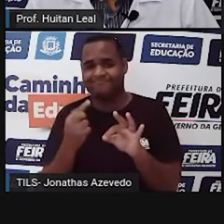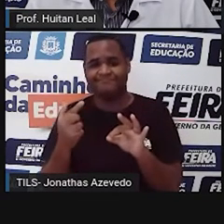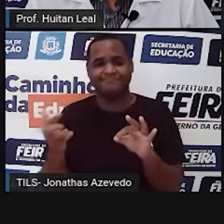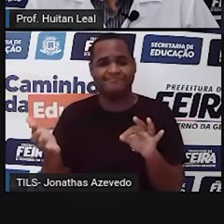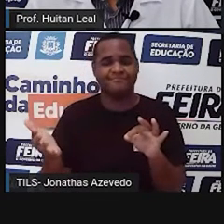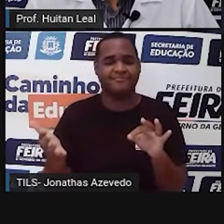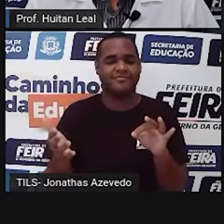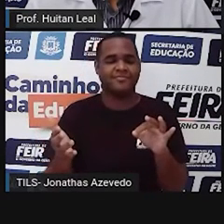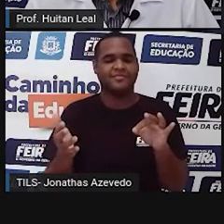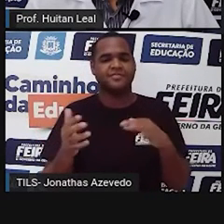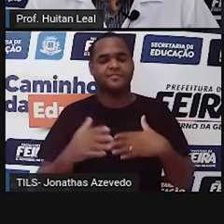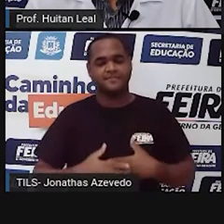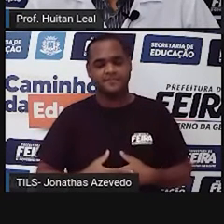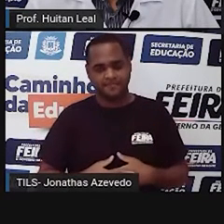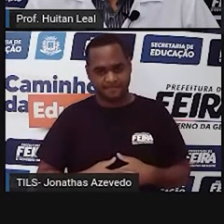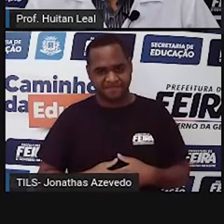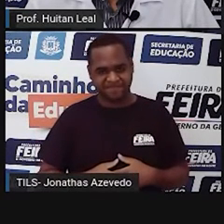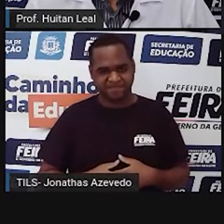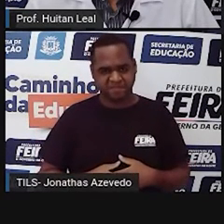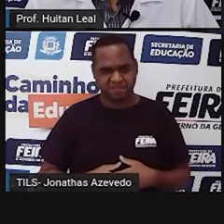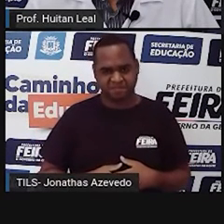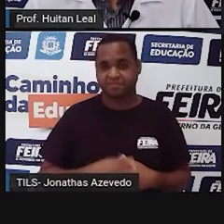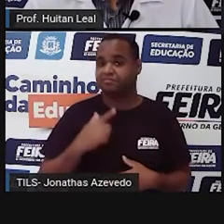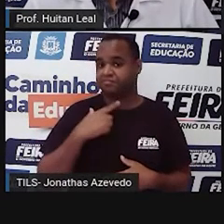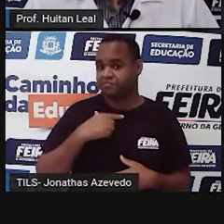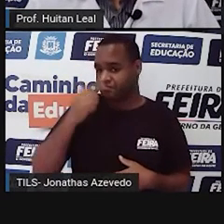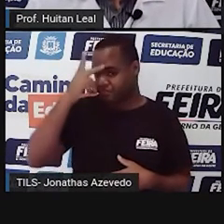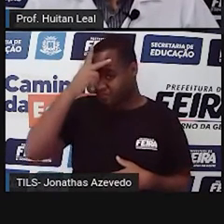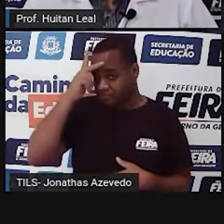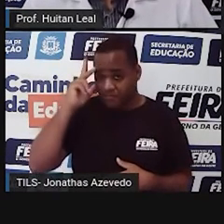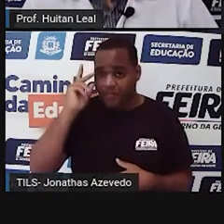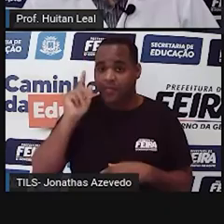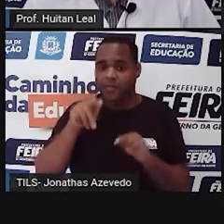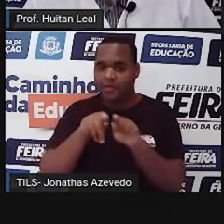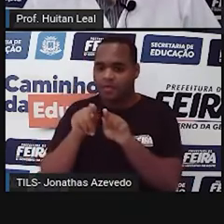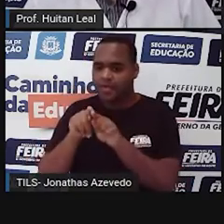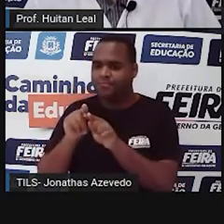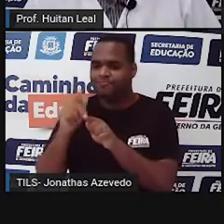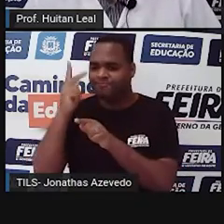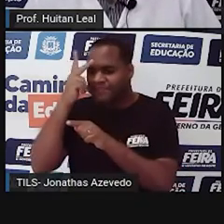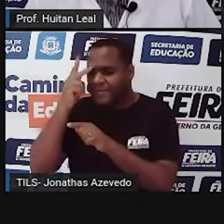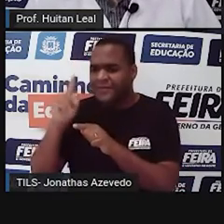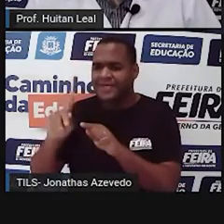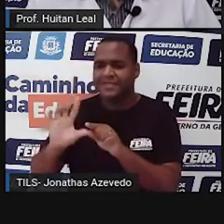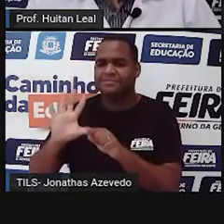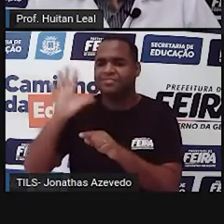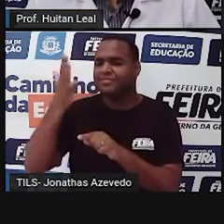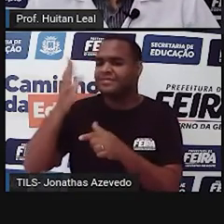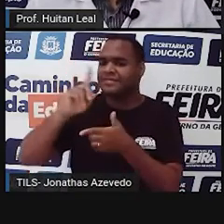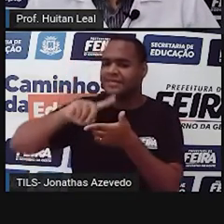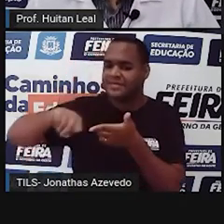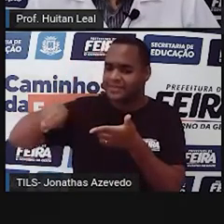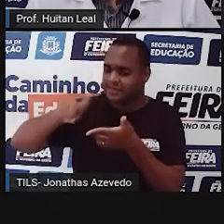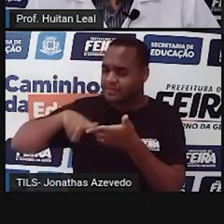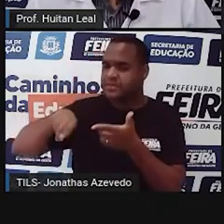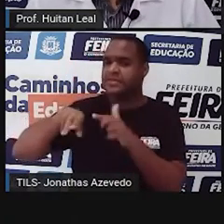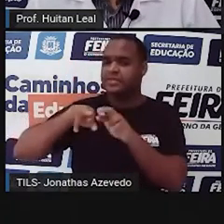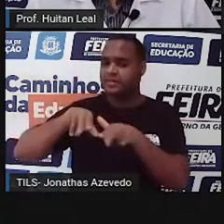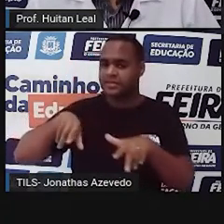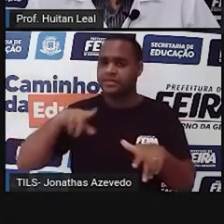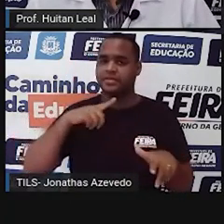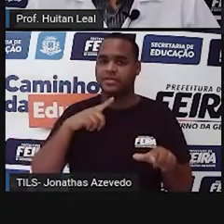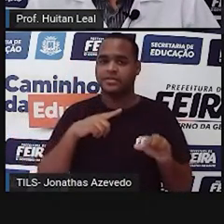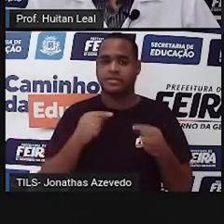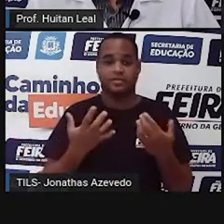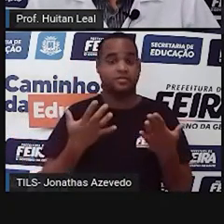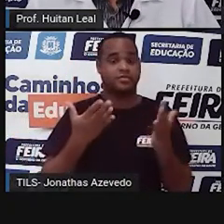que estão incluídos não só as pessoas, mas também a realidade das pessoas. Está se tratando aí na revista em